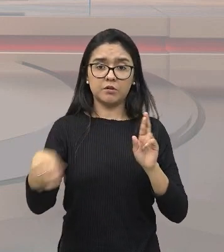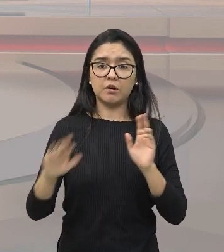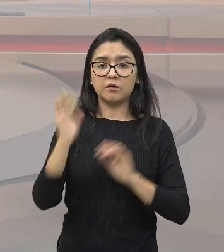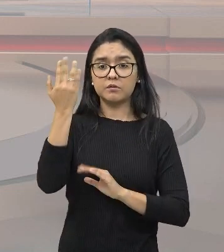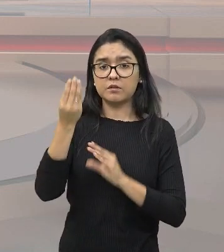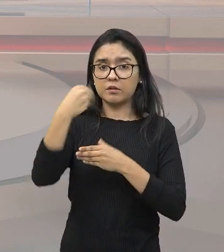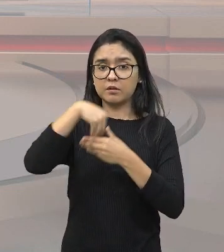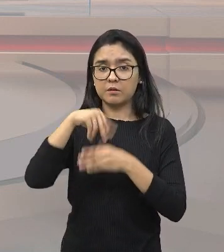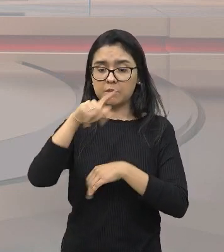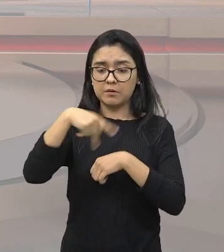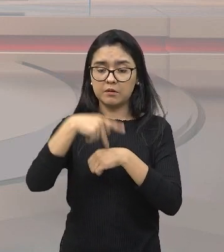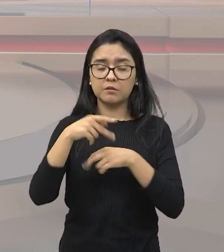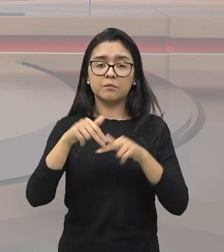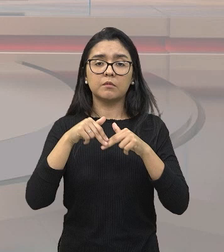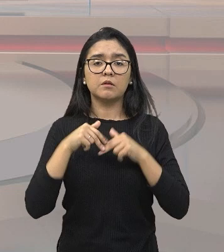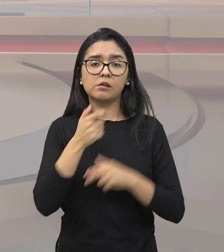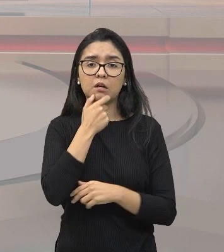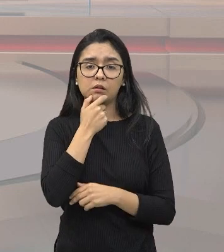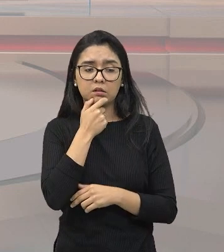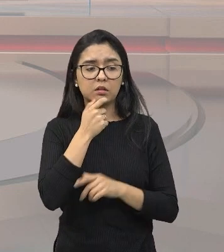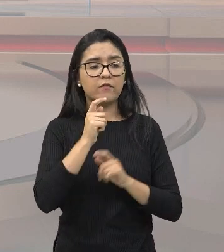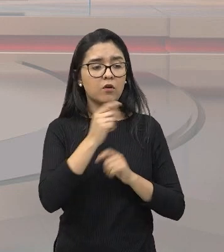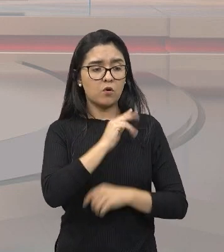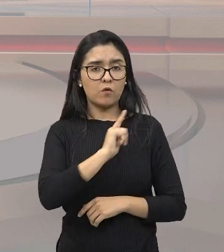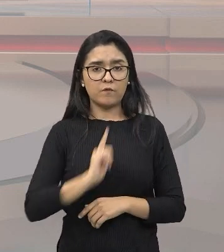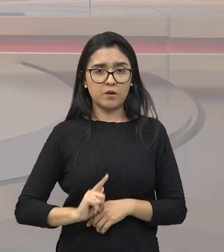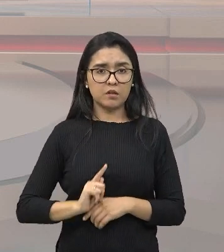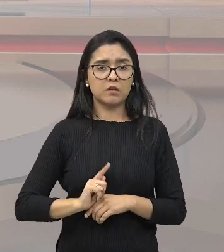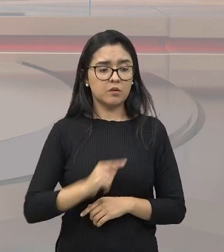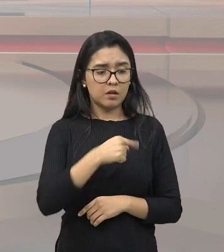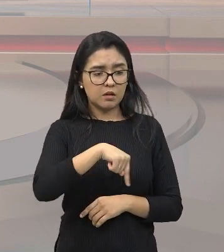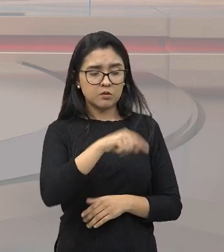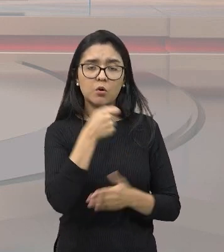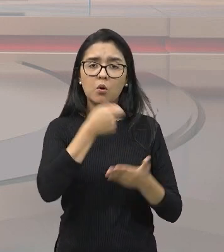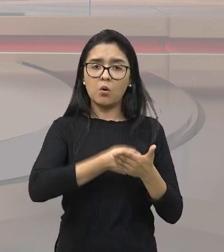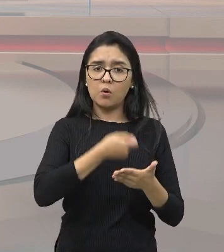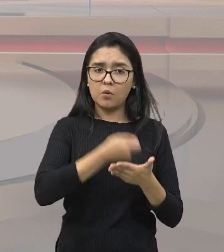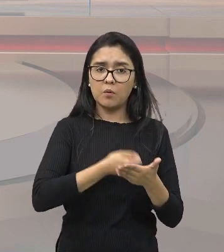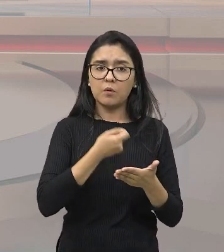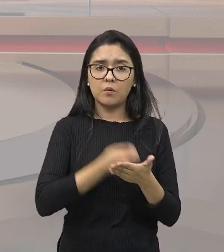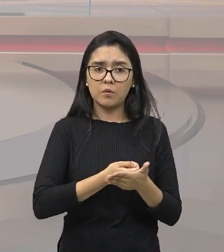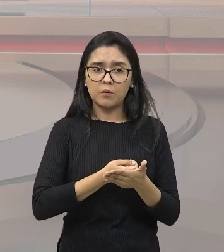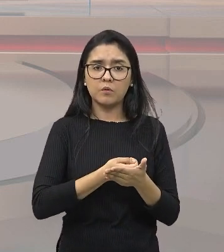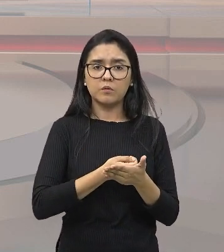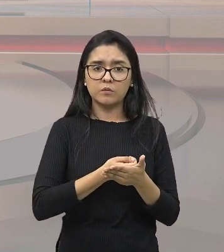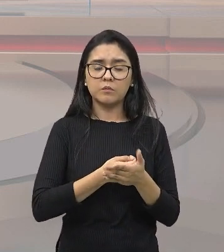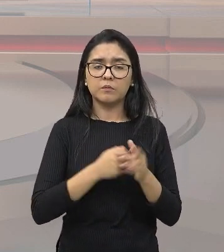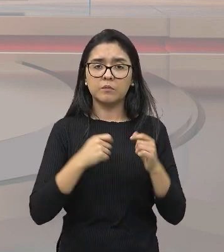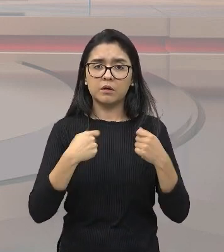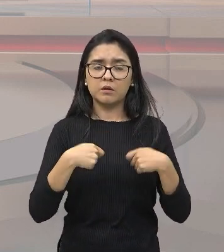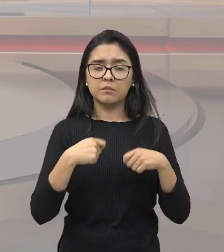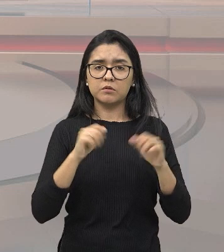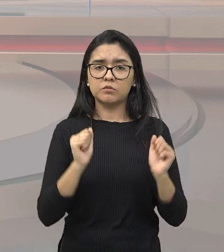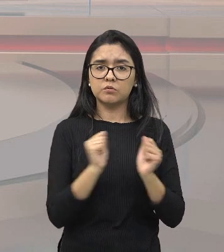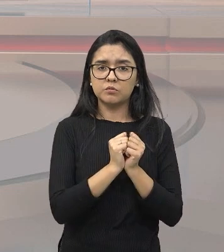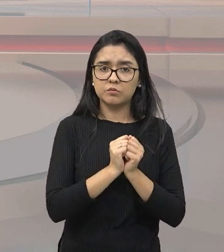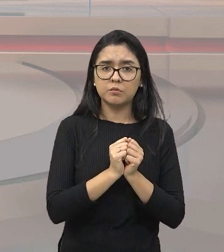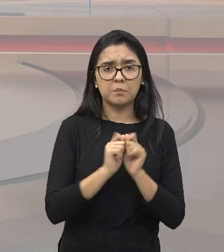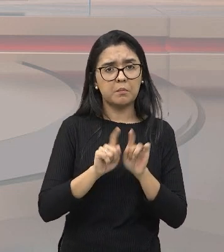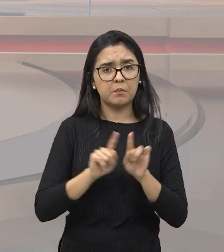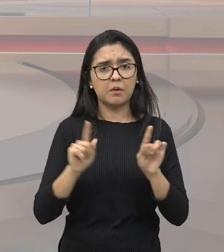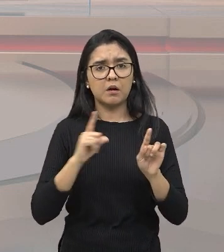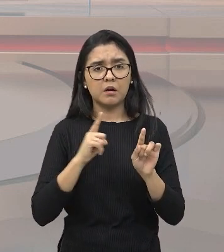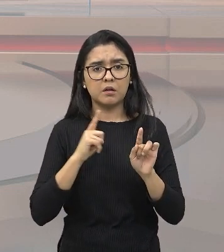bom? Porque enquanto os britânicos estavam governando, eles eram obrigados a ficar todo mundo junto, eles não tinham muito o que fazer, embora houvesse suas